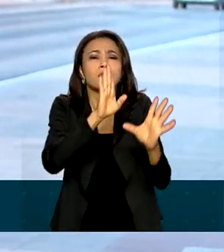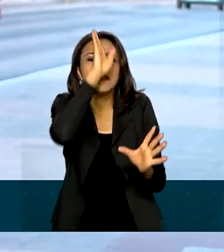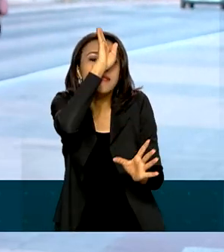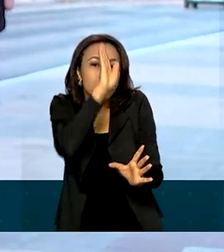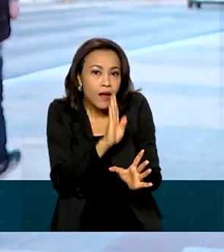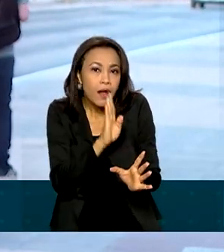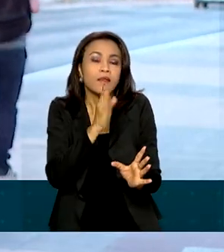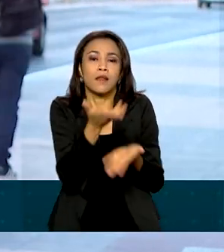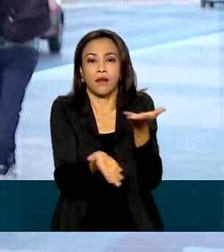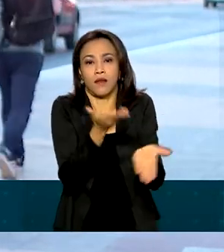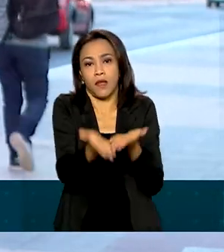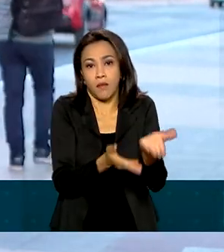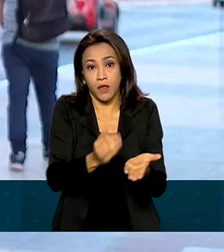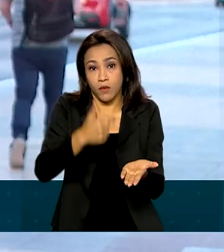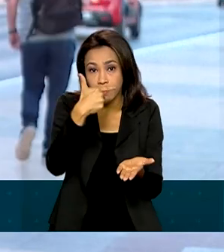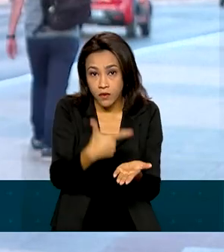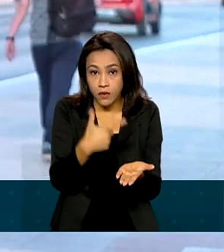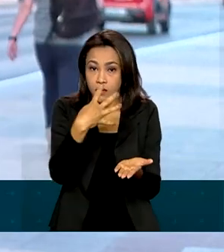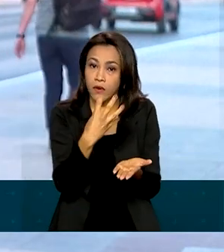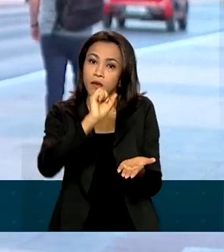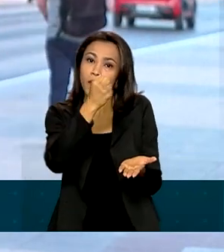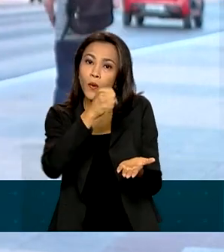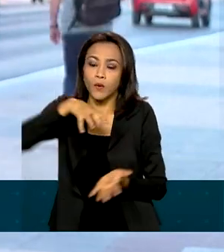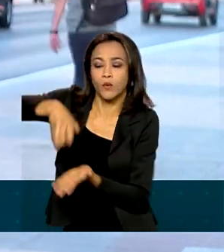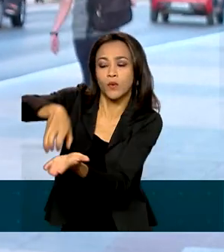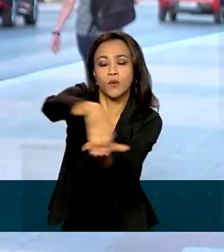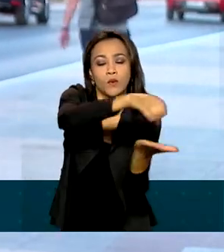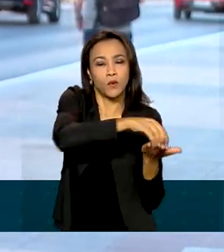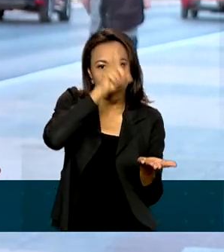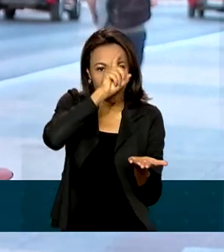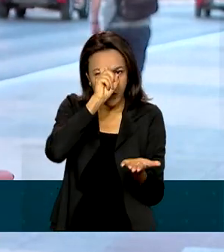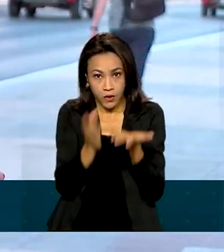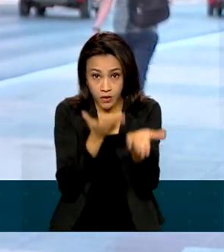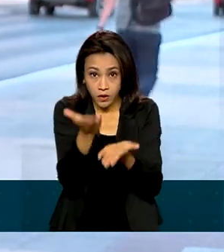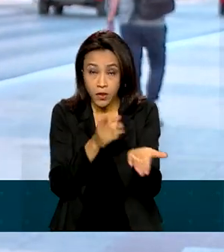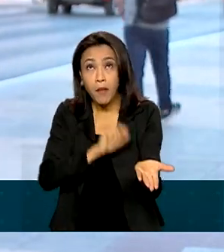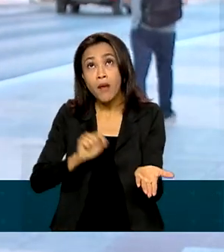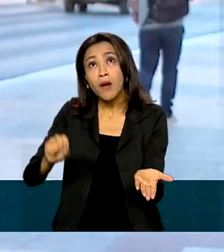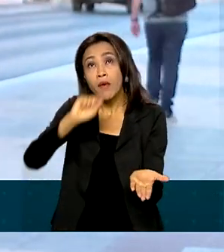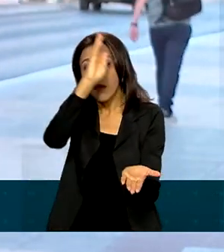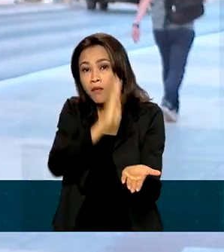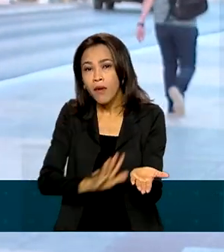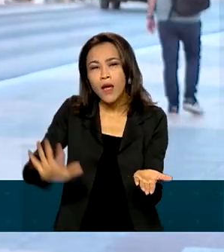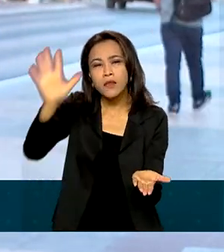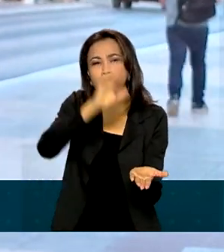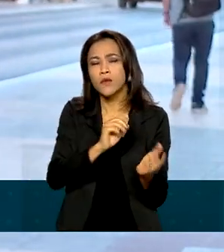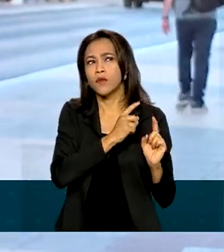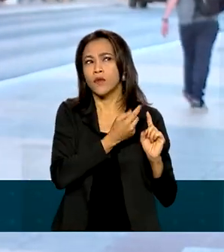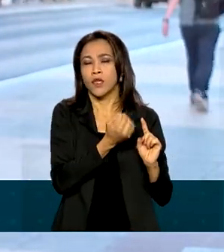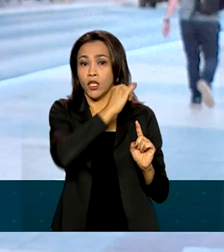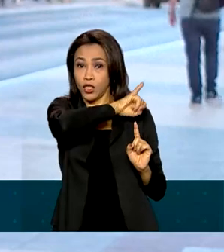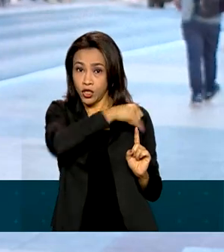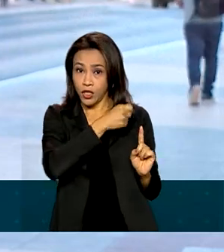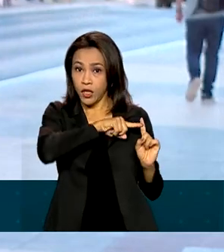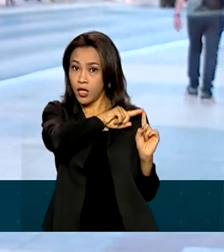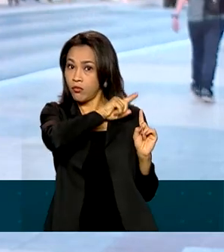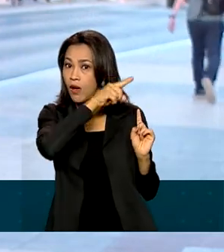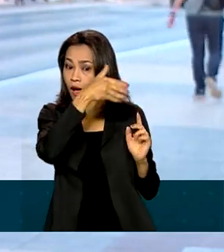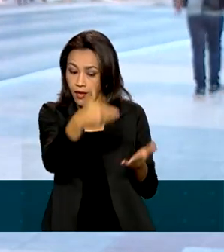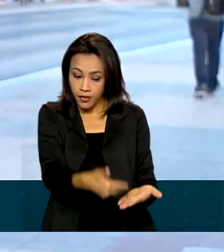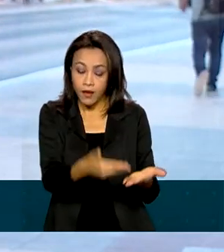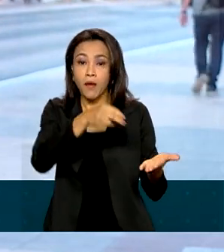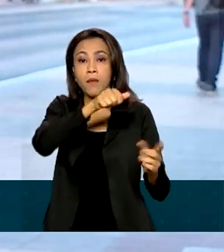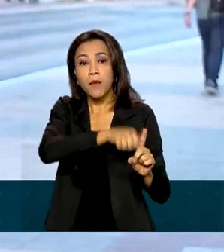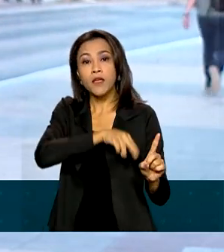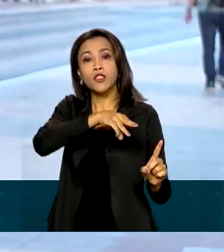248 centros especializados em reabilitação espalhados pelo país. De janeiro de 2019 a maio de